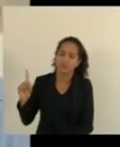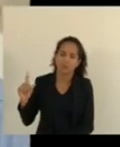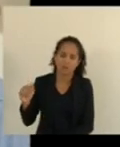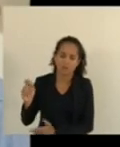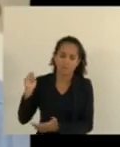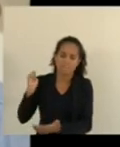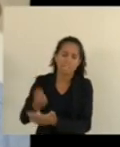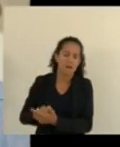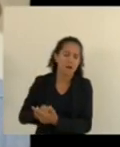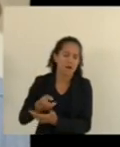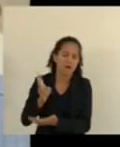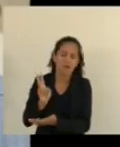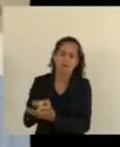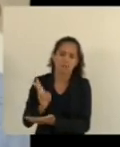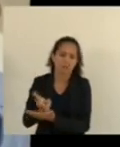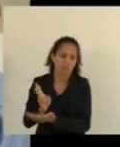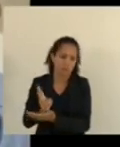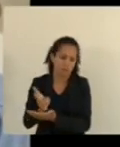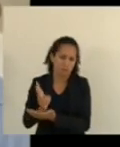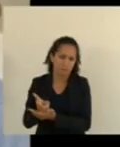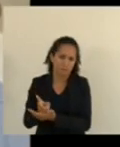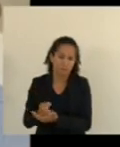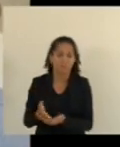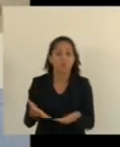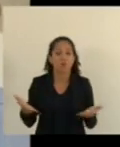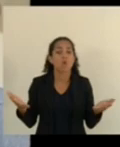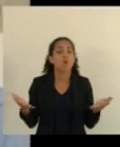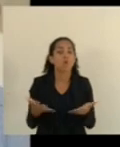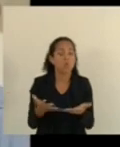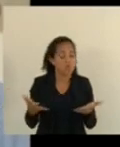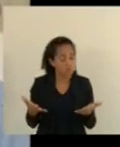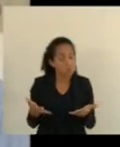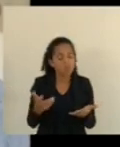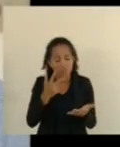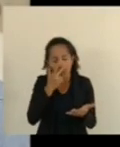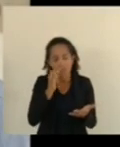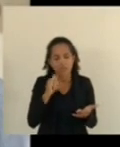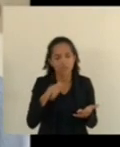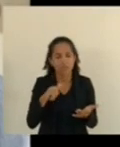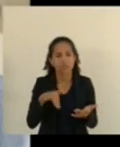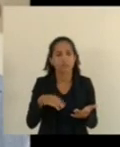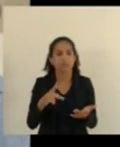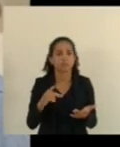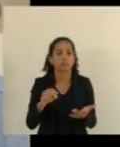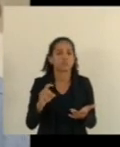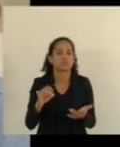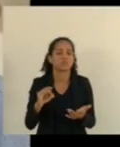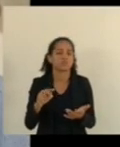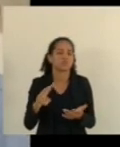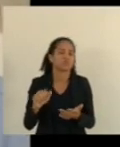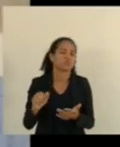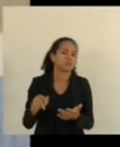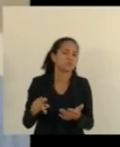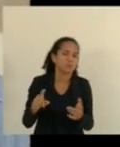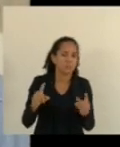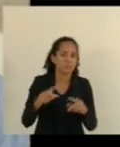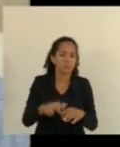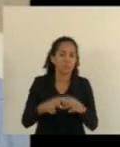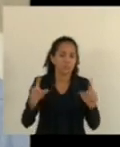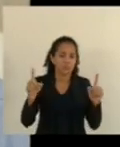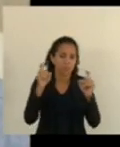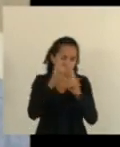paga normalmente e hoje se tornou até impositiva também dado as dificuldades